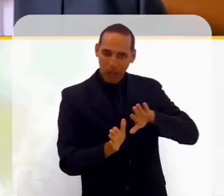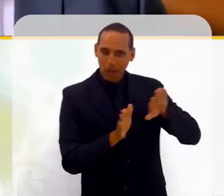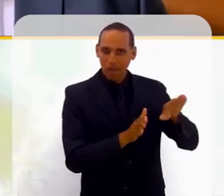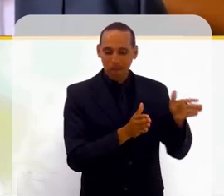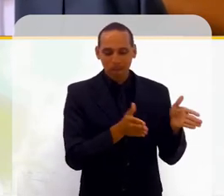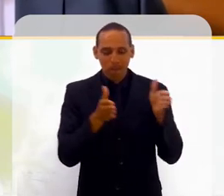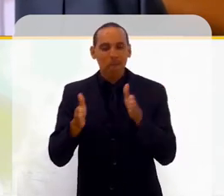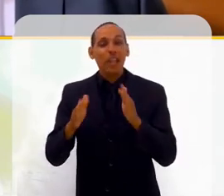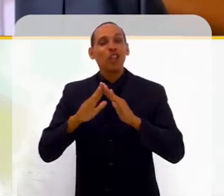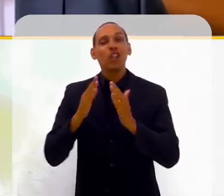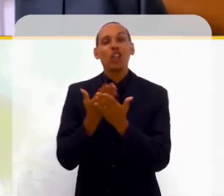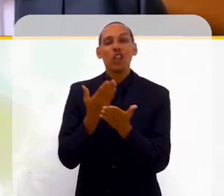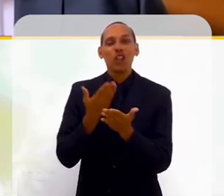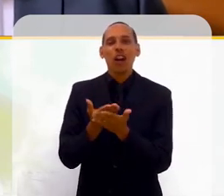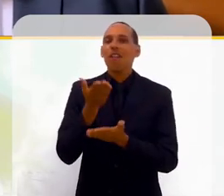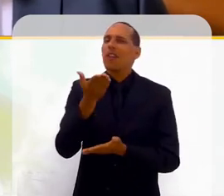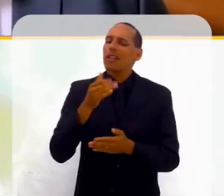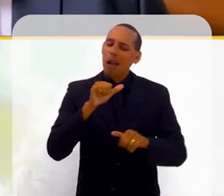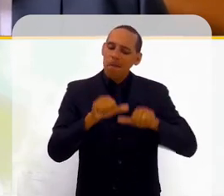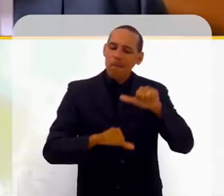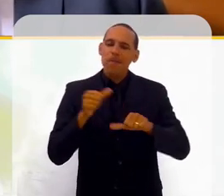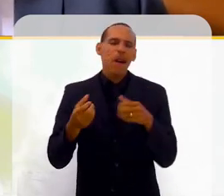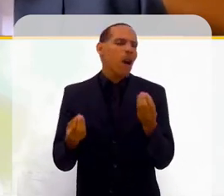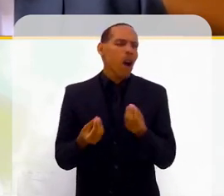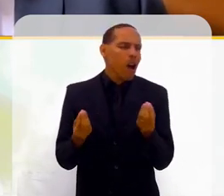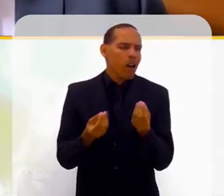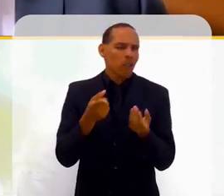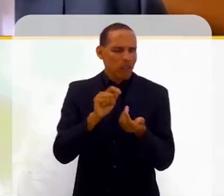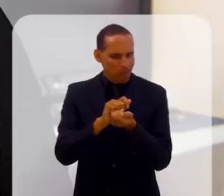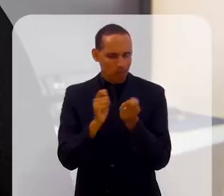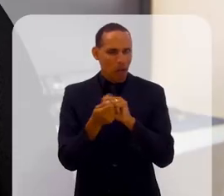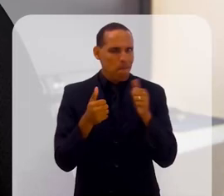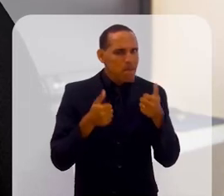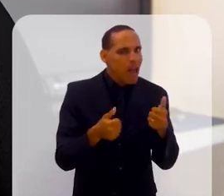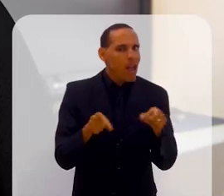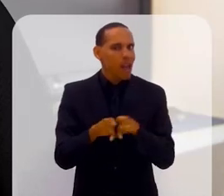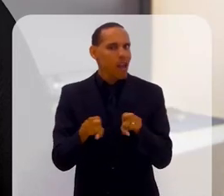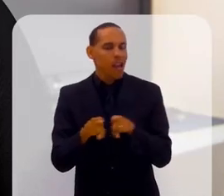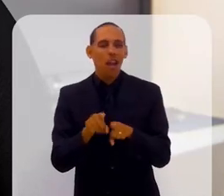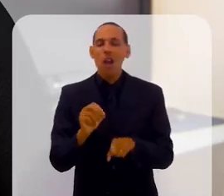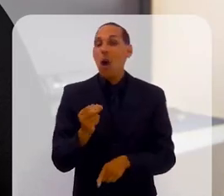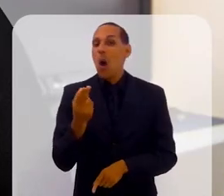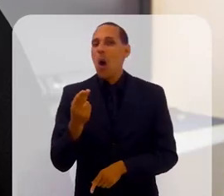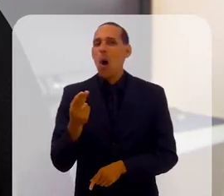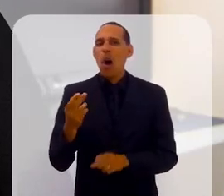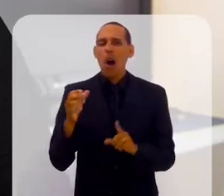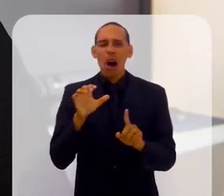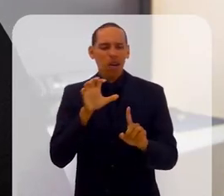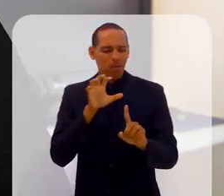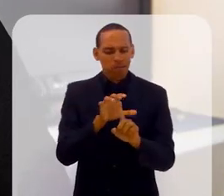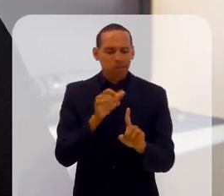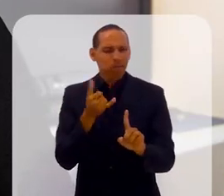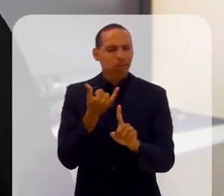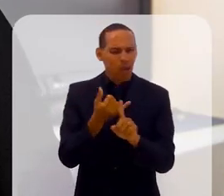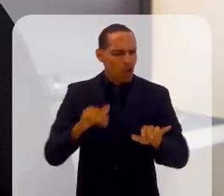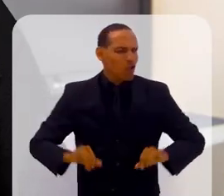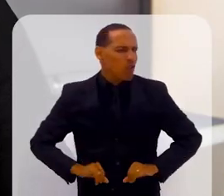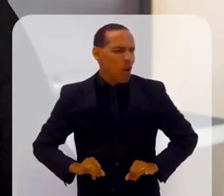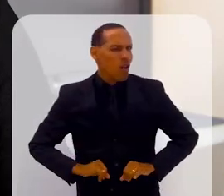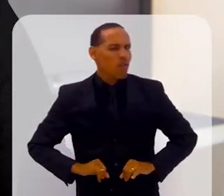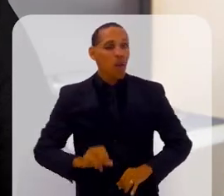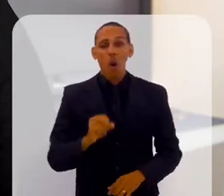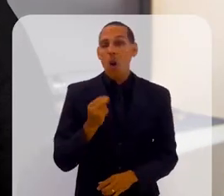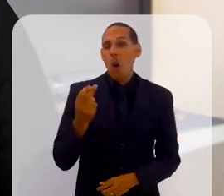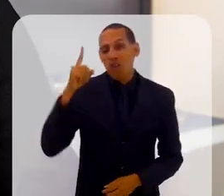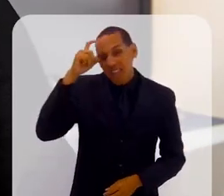é que foi, como é que foram essas mudanças? Você se adaptou bem também, ou você sofreu bullying em alguma escola, ou teve